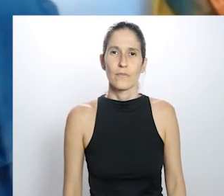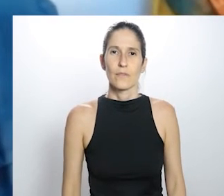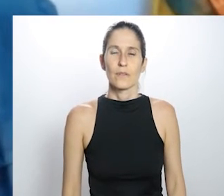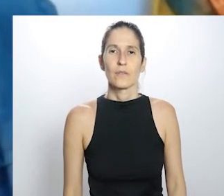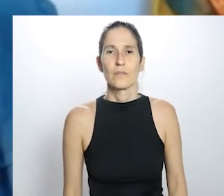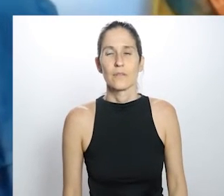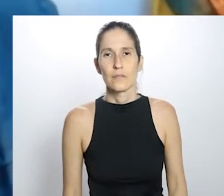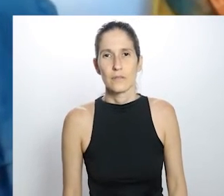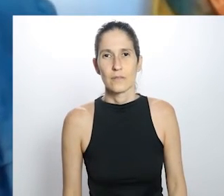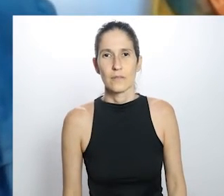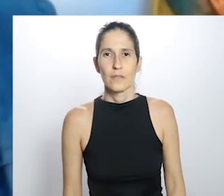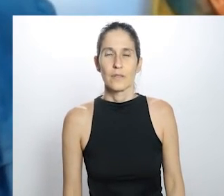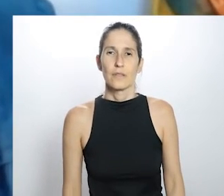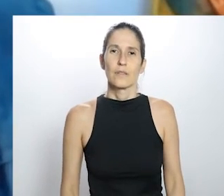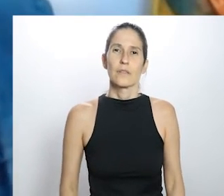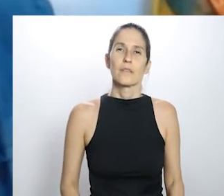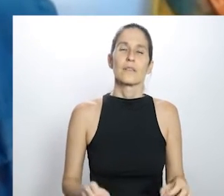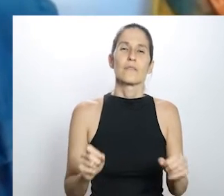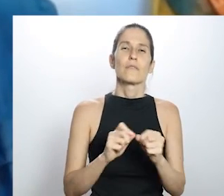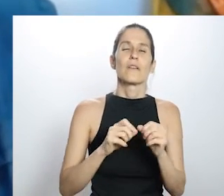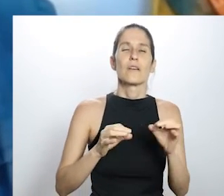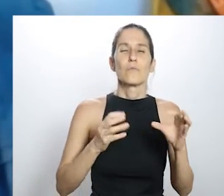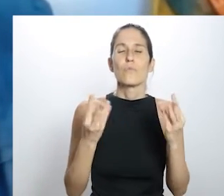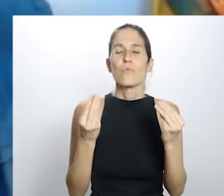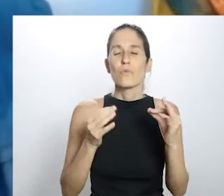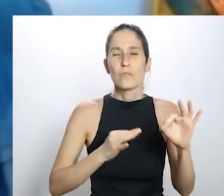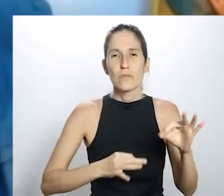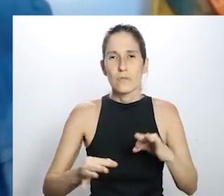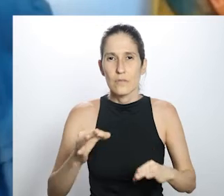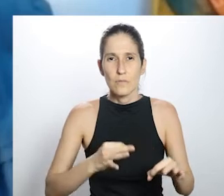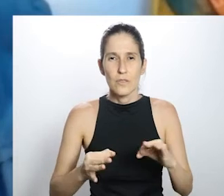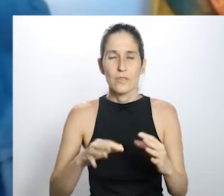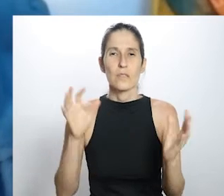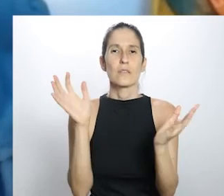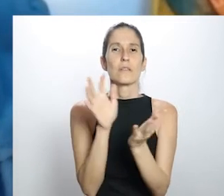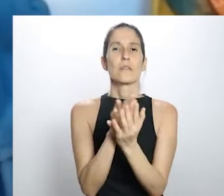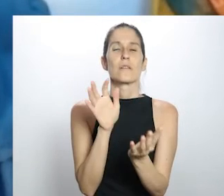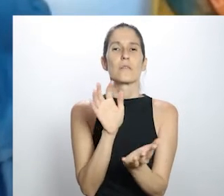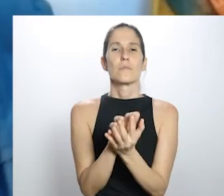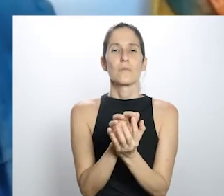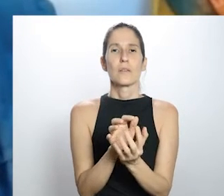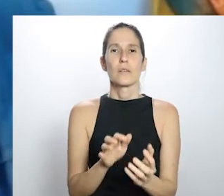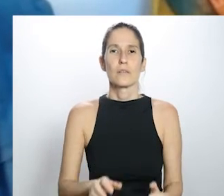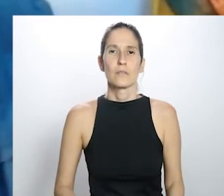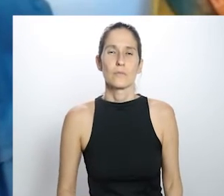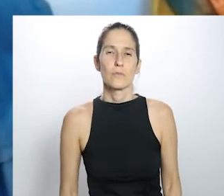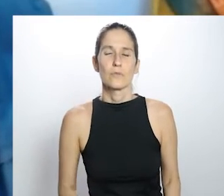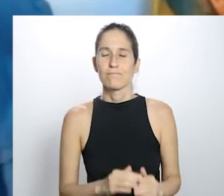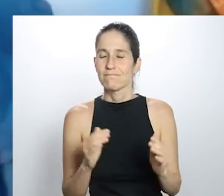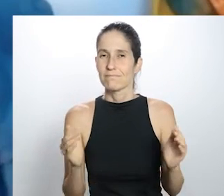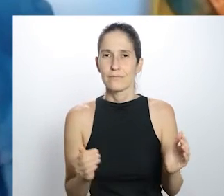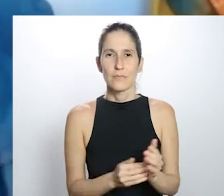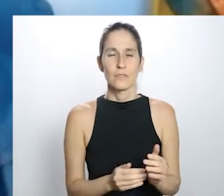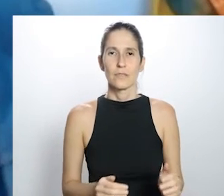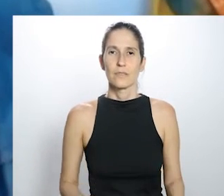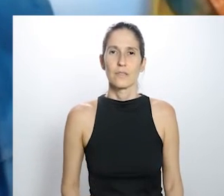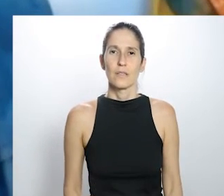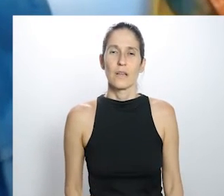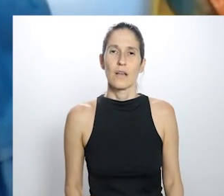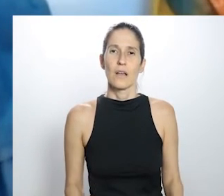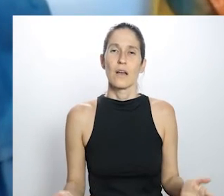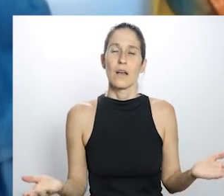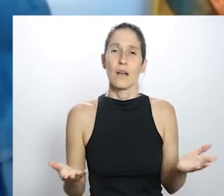Jane, Jane de Vicência que vem puxando vários projetos importantes para a Mata Norte pernambucana e para o Estado de Pernambuco como um todo.